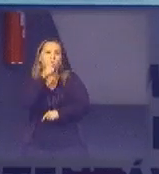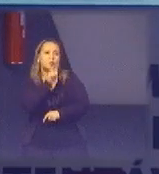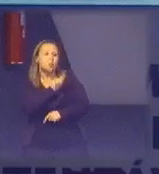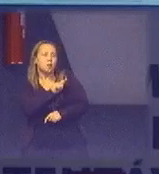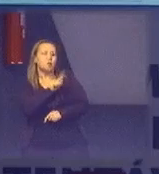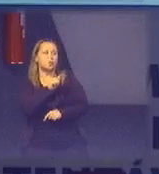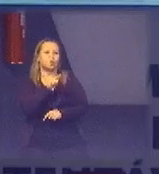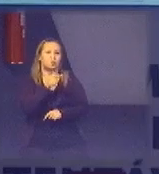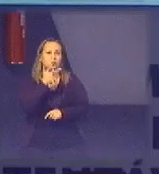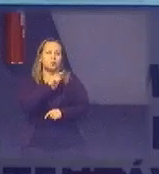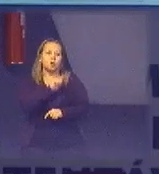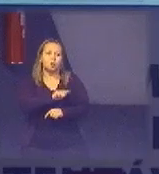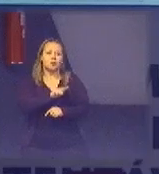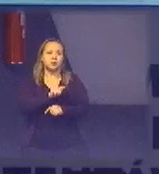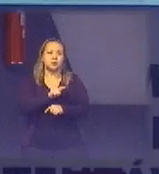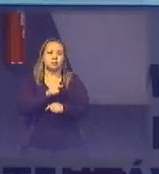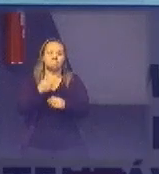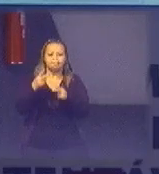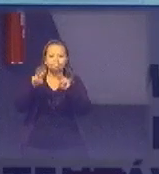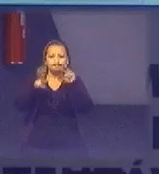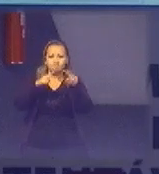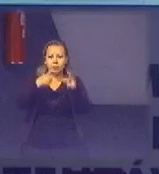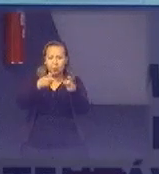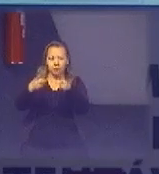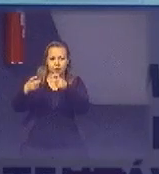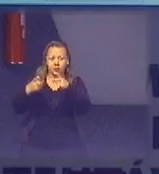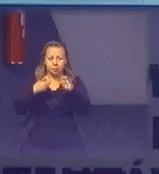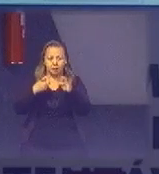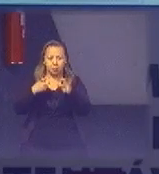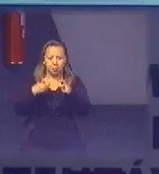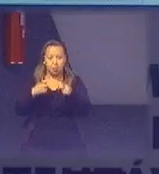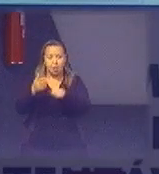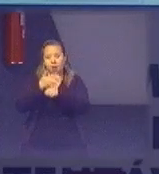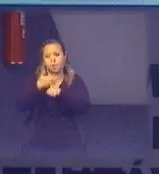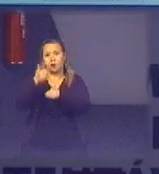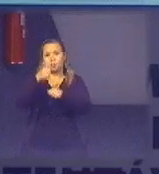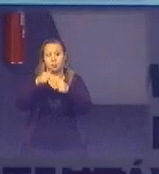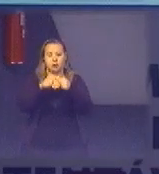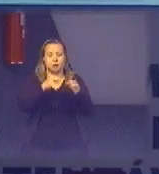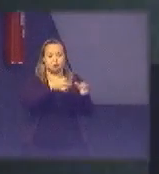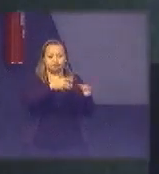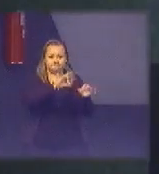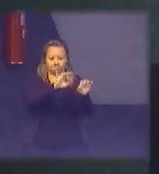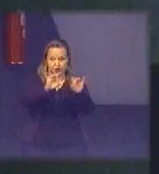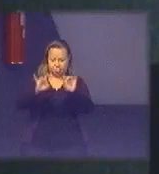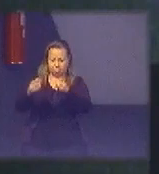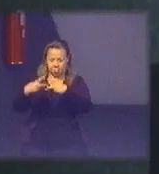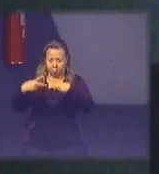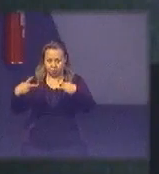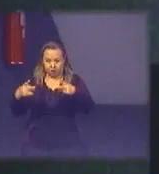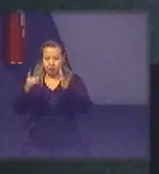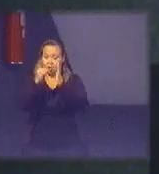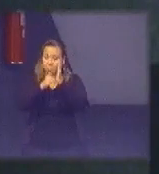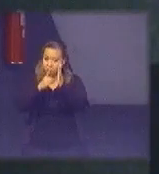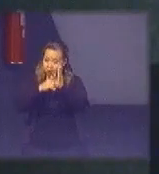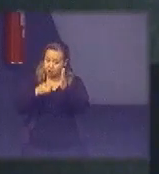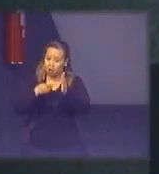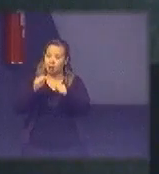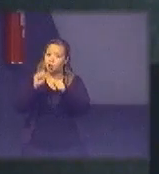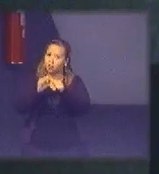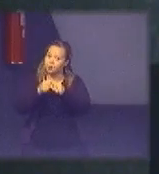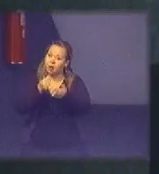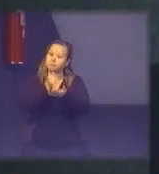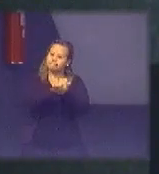dar assim um cobre a linha do que tem que estar em cada coisa e esse decreto ele vem sim a priori a fazer a revogação do